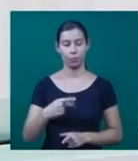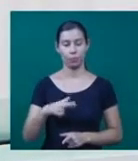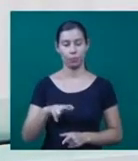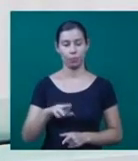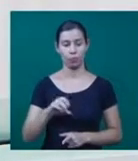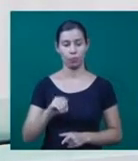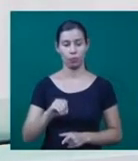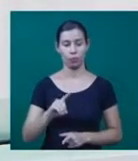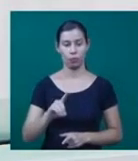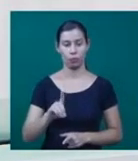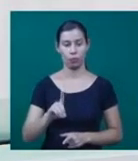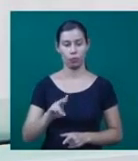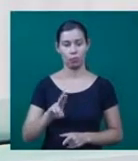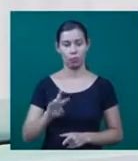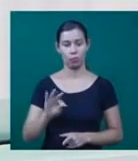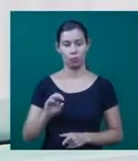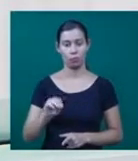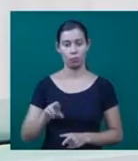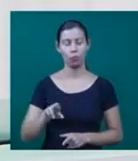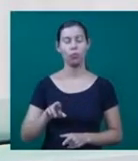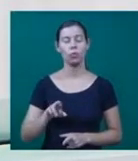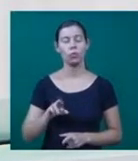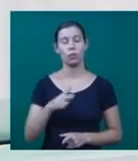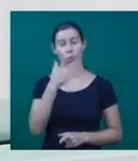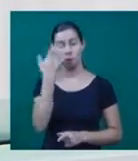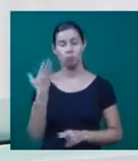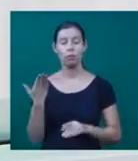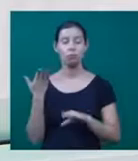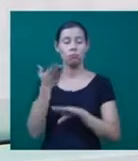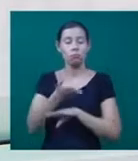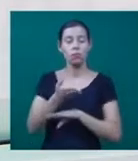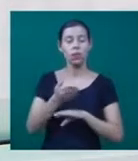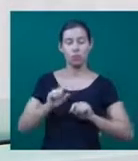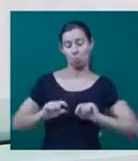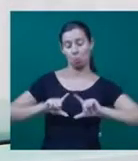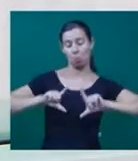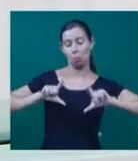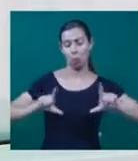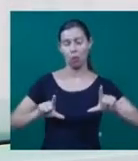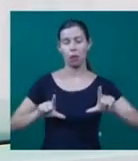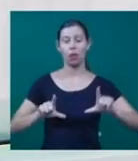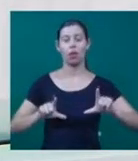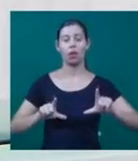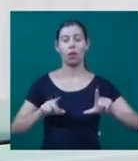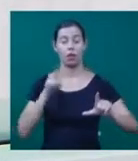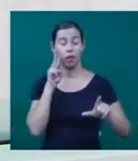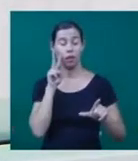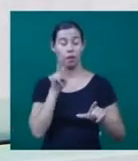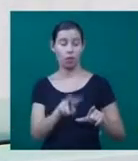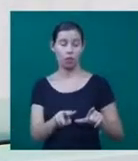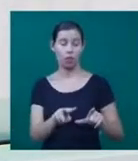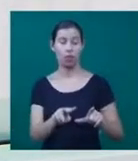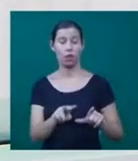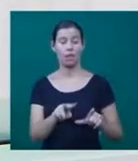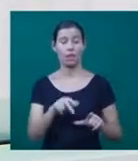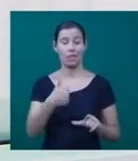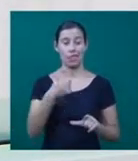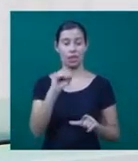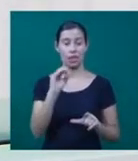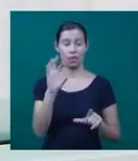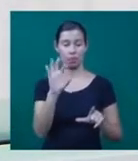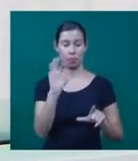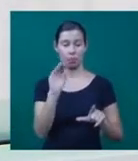O portal vai permitir que aproximadamente 330 mil produtores rurais tenham acesso a pelo menos 10 tipos de